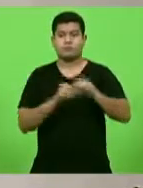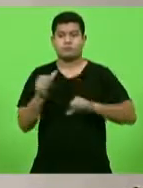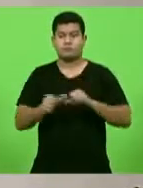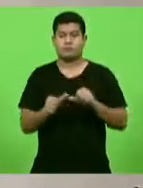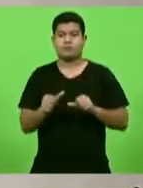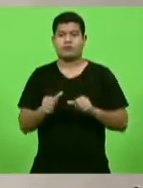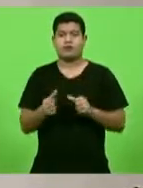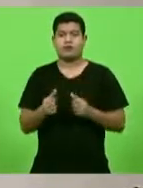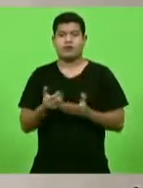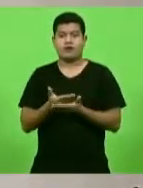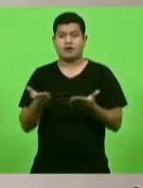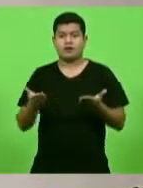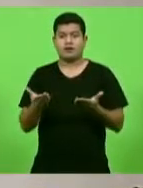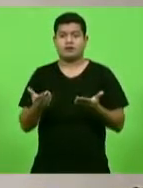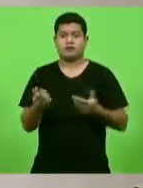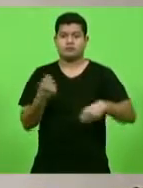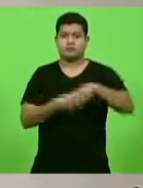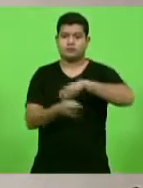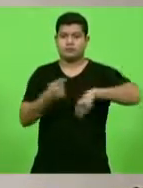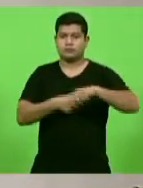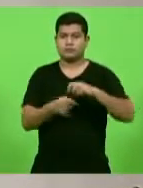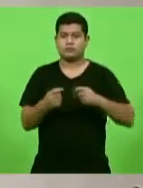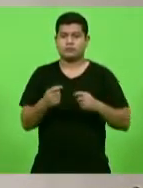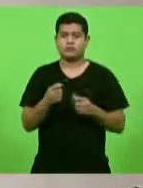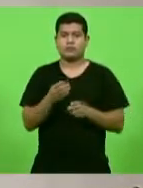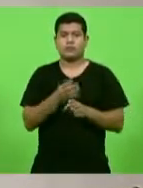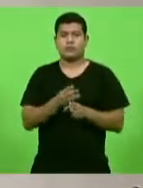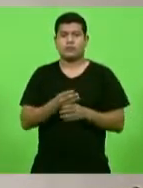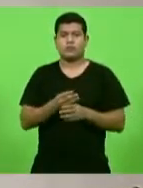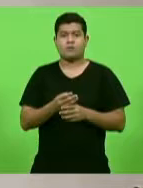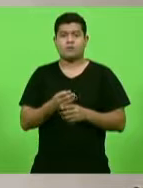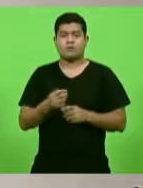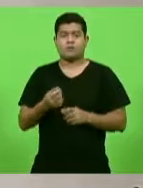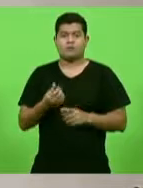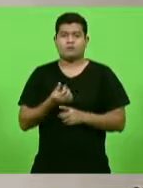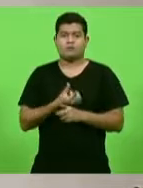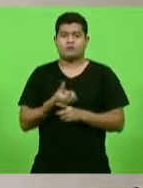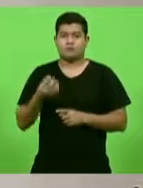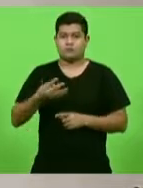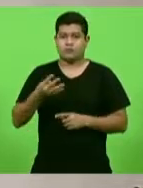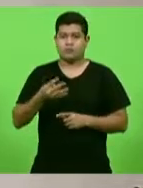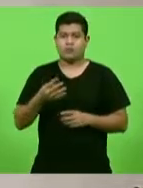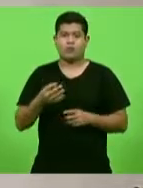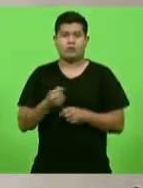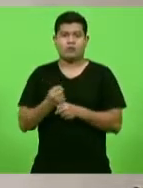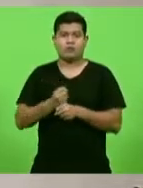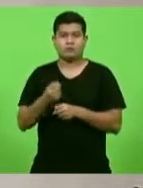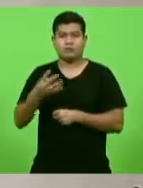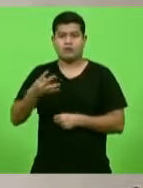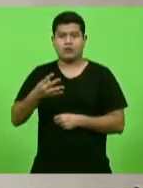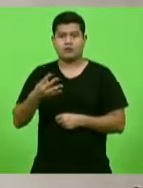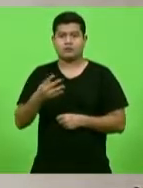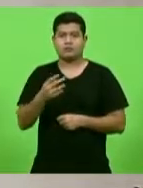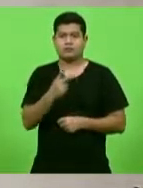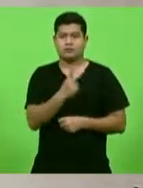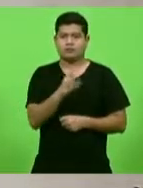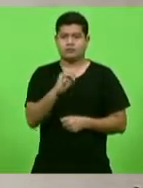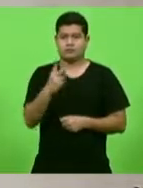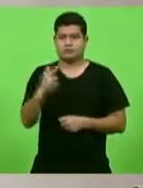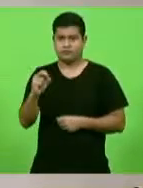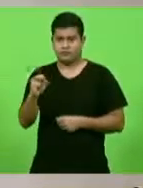plurianual para o quadriênio 2020-2023, aprovado pela lei número 17